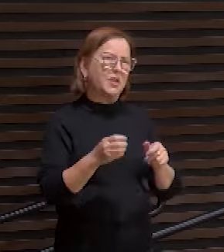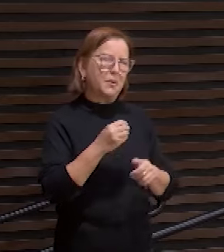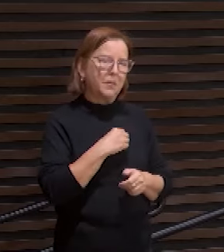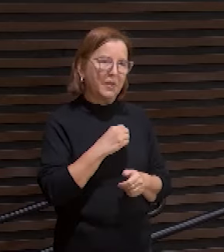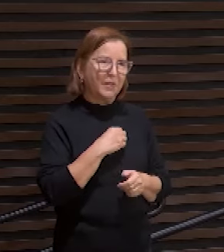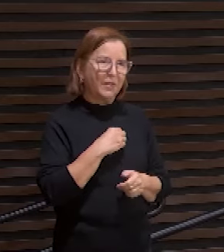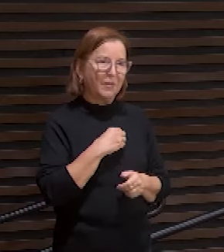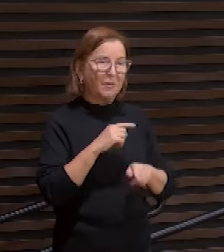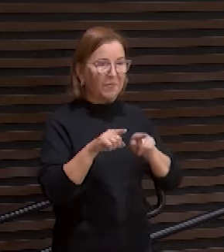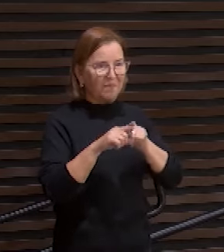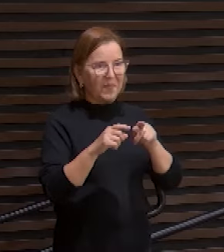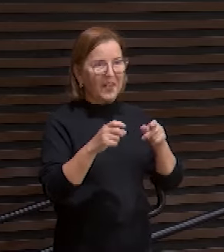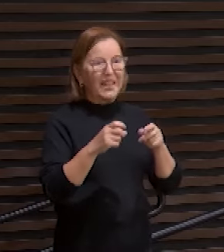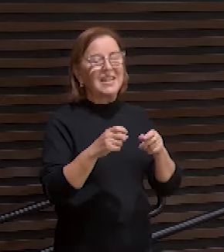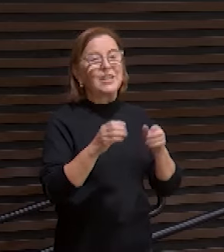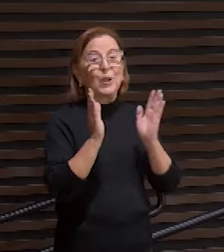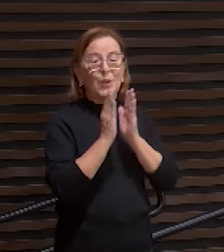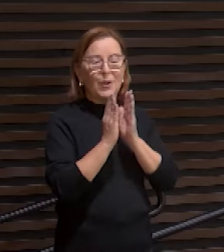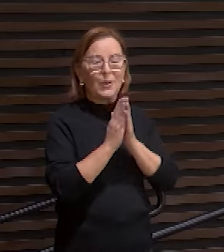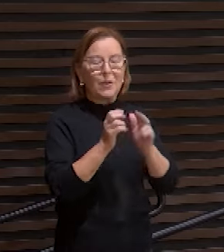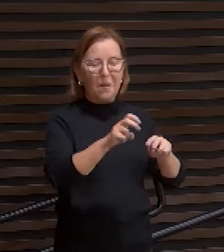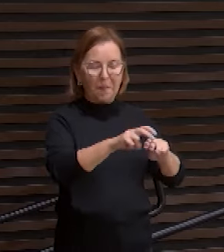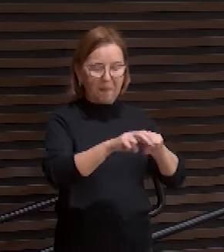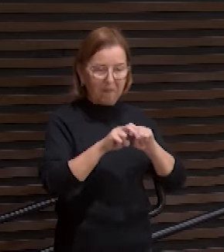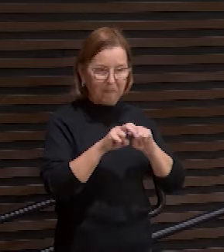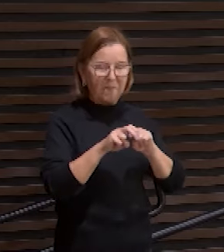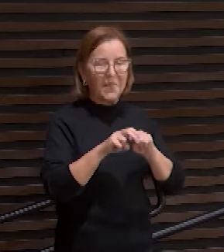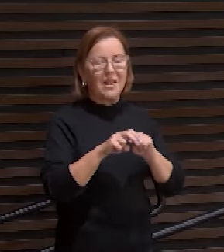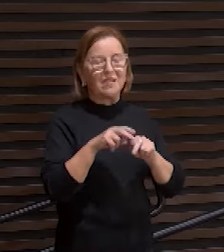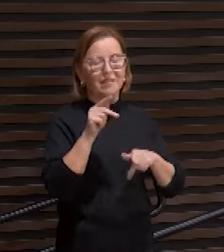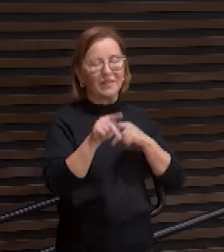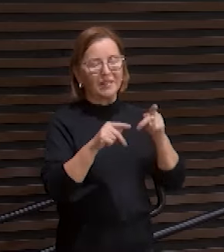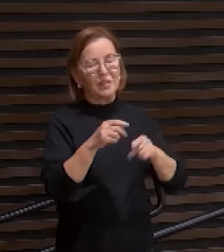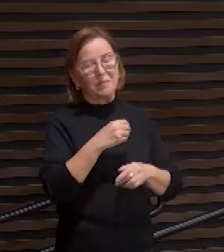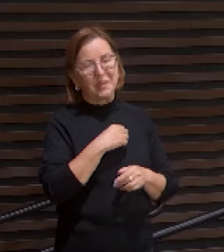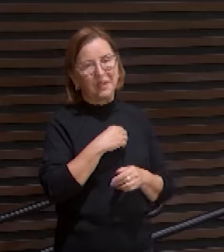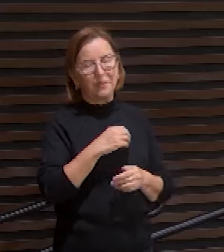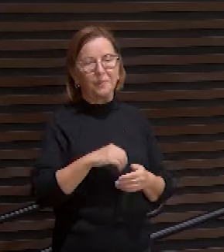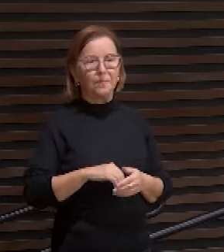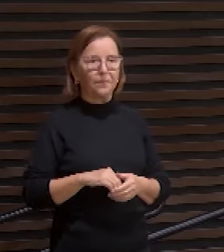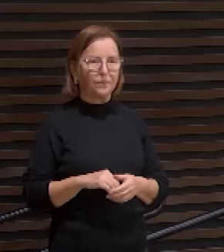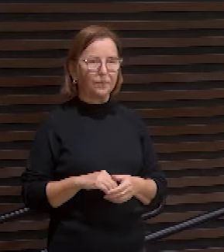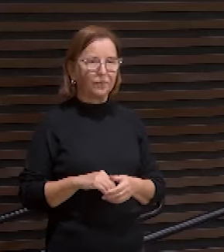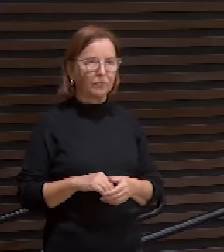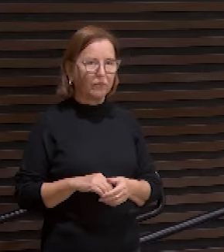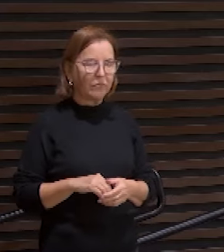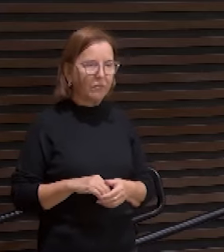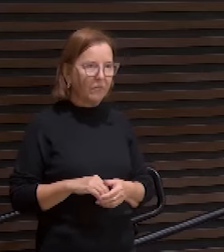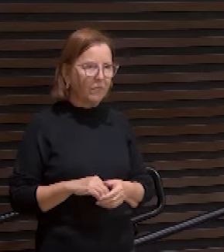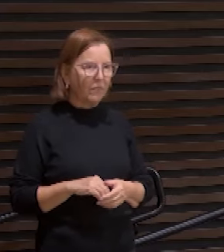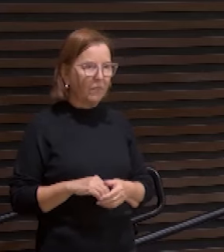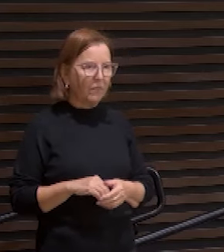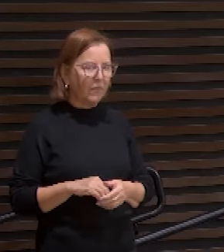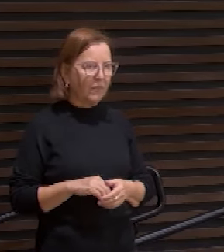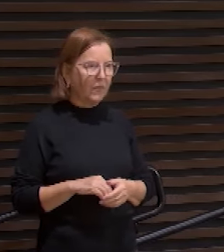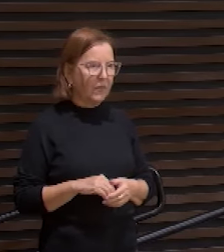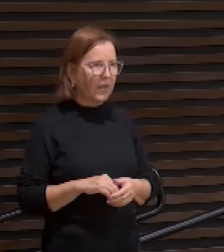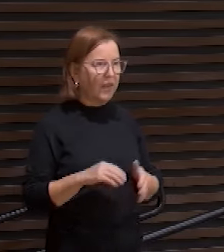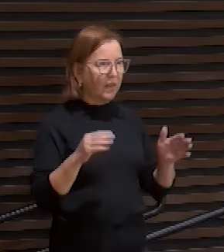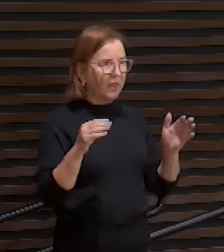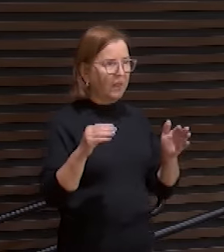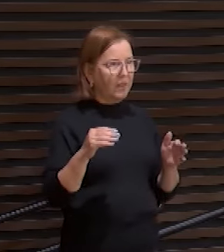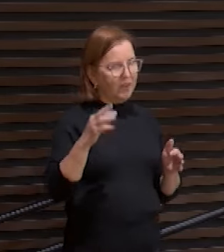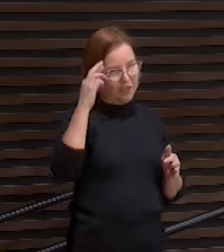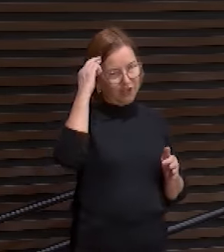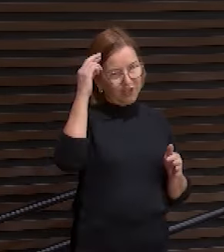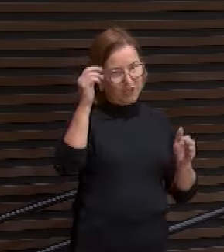transgressores aqui nós temos um contexto primário e um contexto maior contexto primário quando diz que ele foi contado com os transgressores ele estava junto de